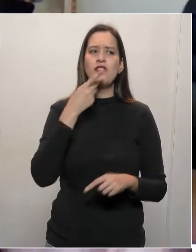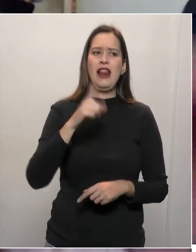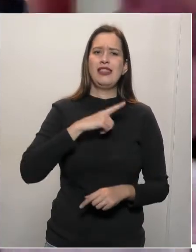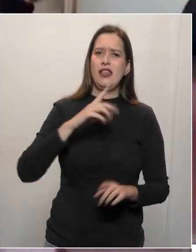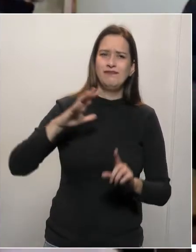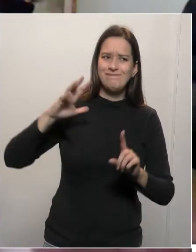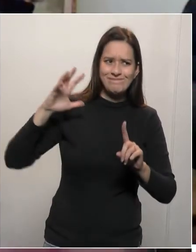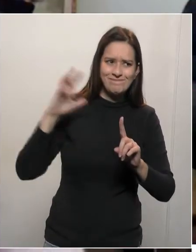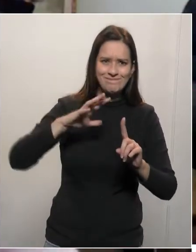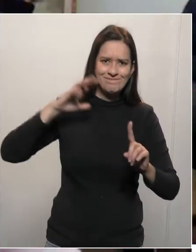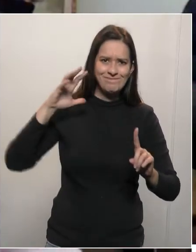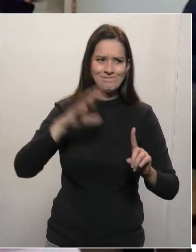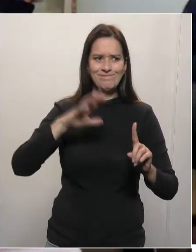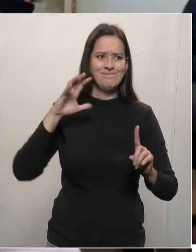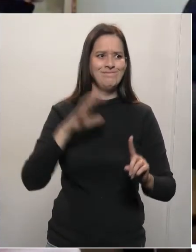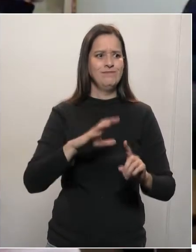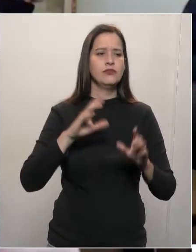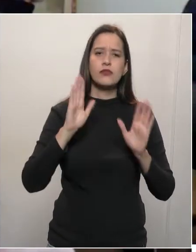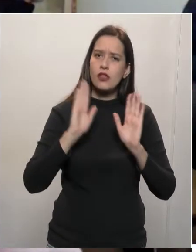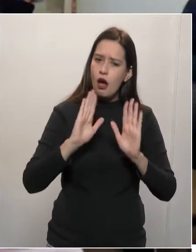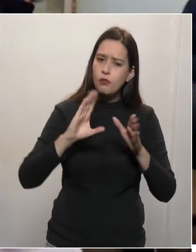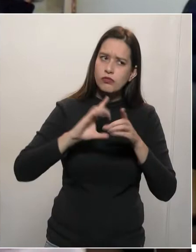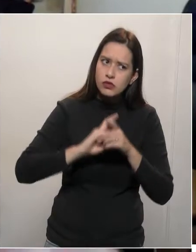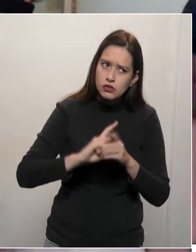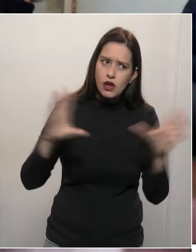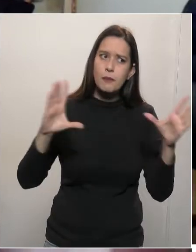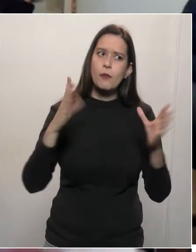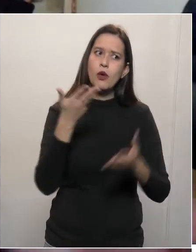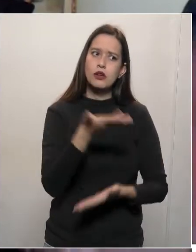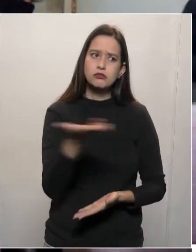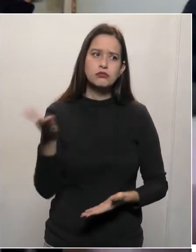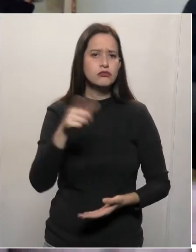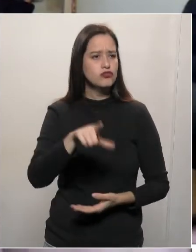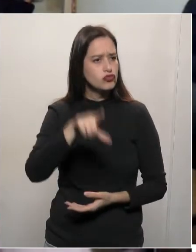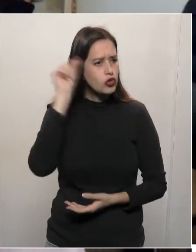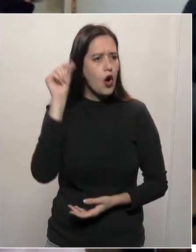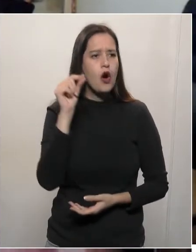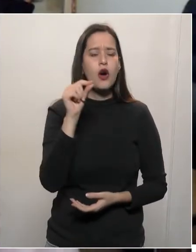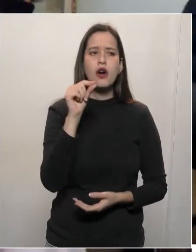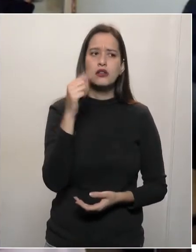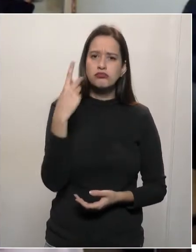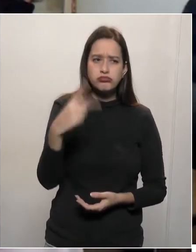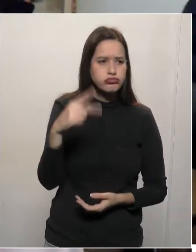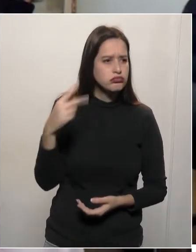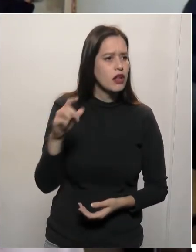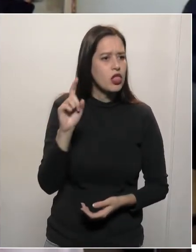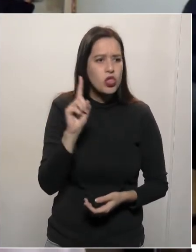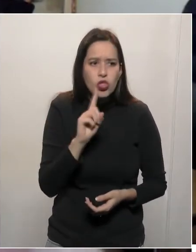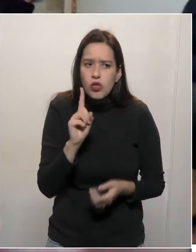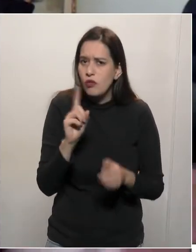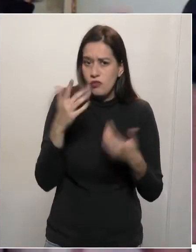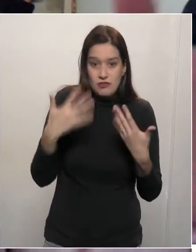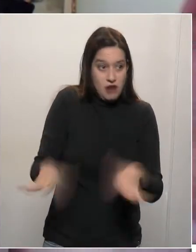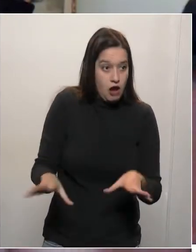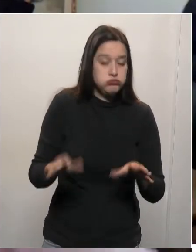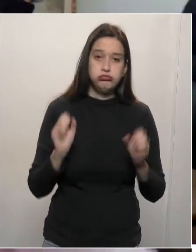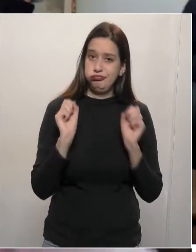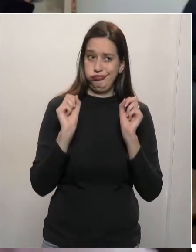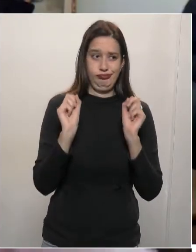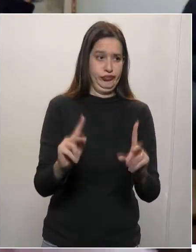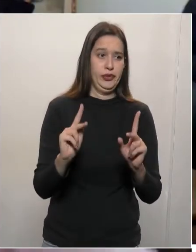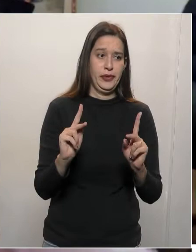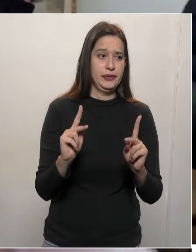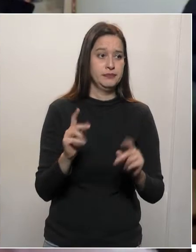gente. É um processo democrático. Escolheu. Mas, ah, deu, deu, não deu, não deu. É isso. Os pais não são